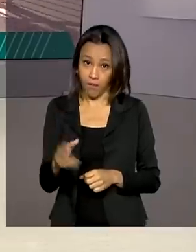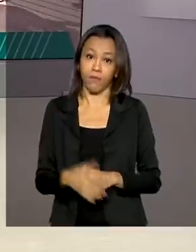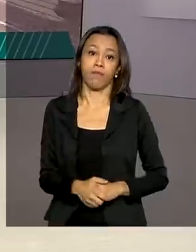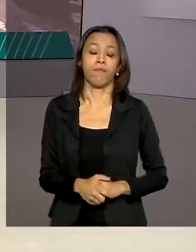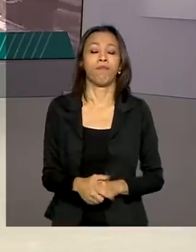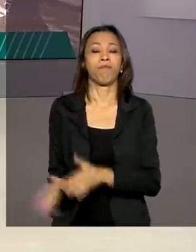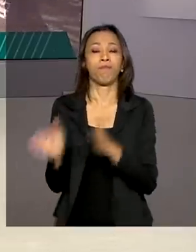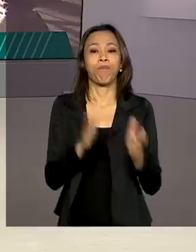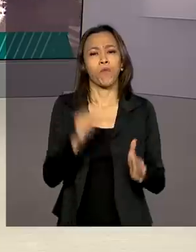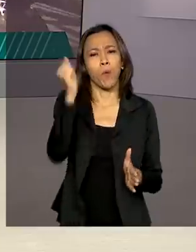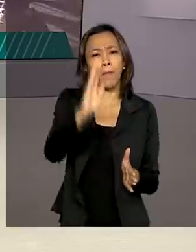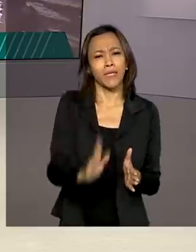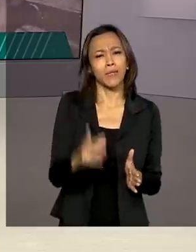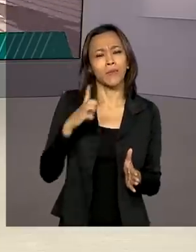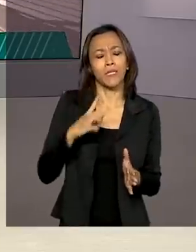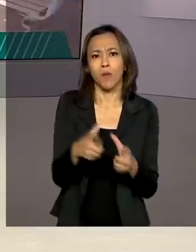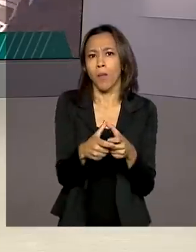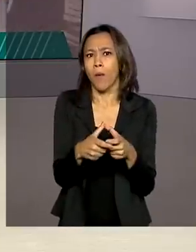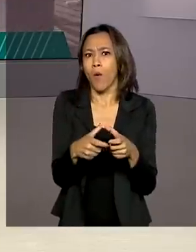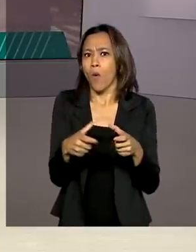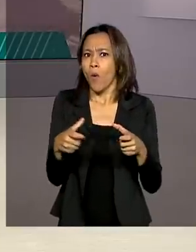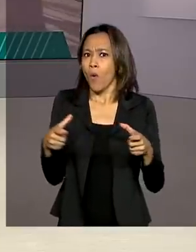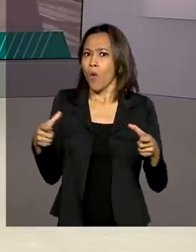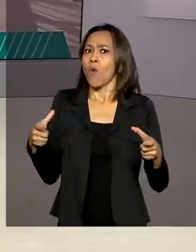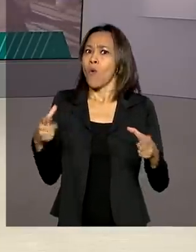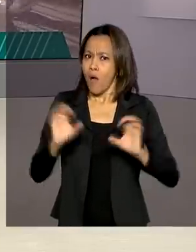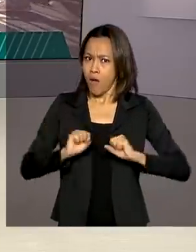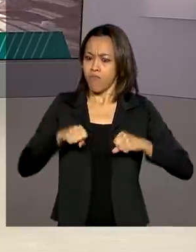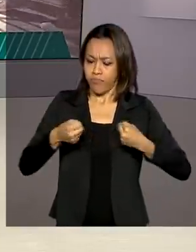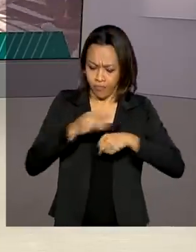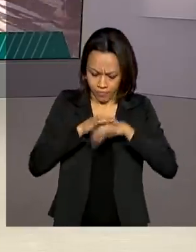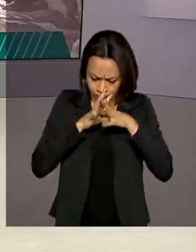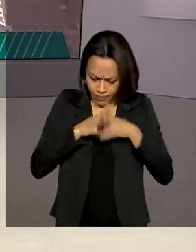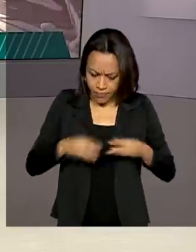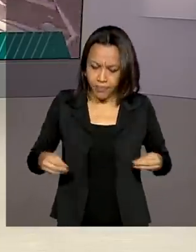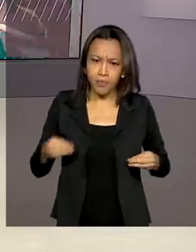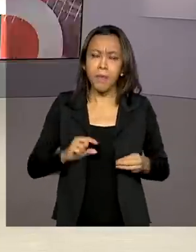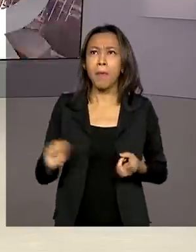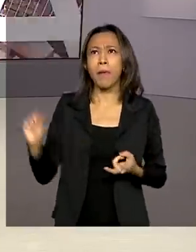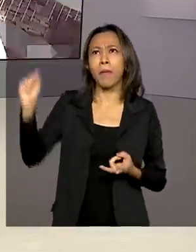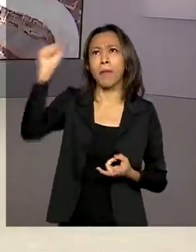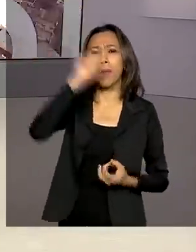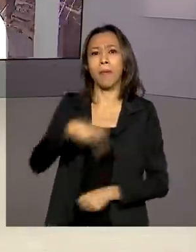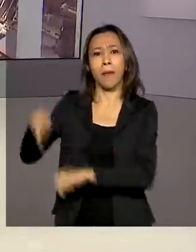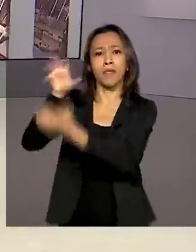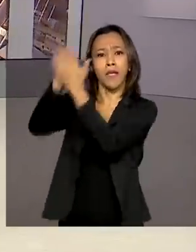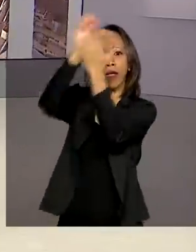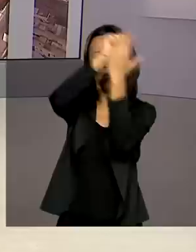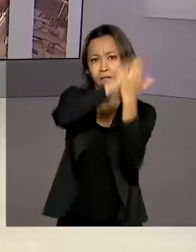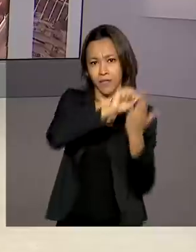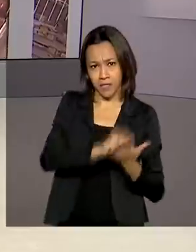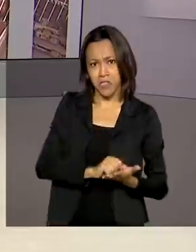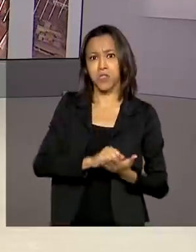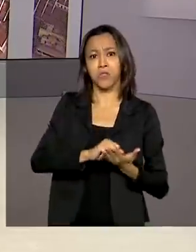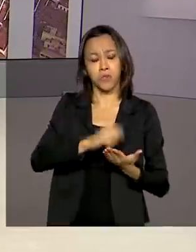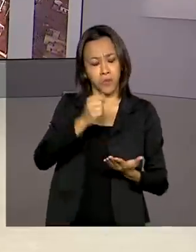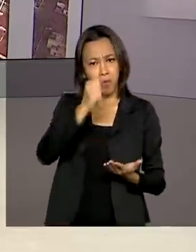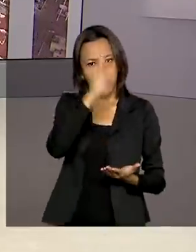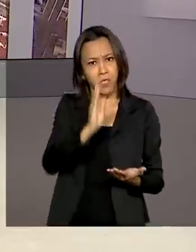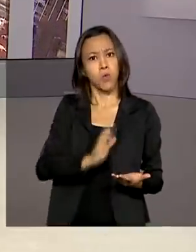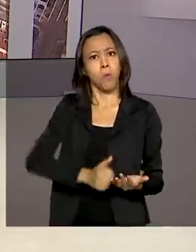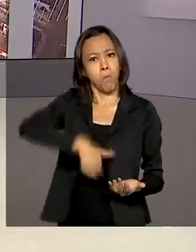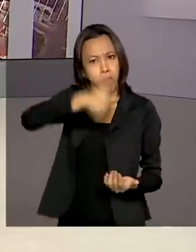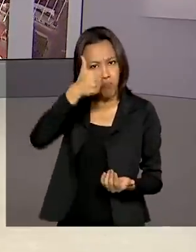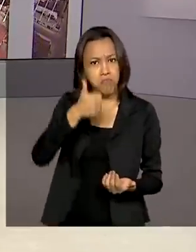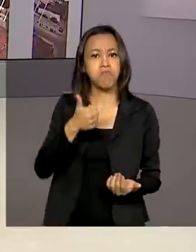O Brasil tem o maior número de recuperados entre países com registros de Covid-19, de acordo com o Ministério da Saúde.